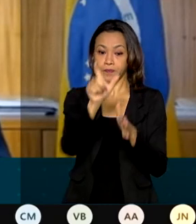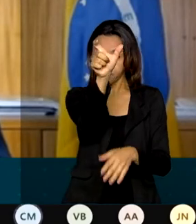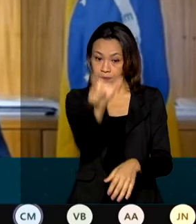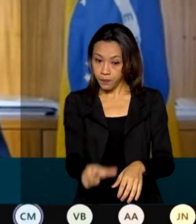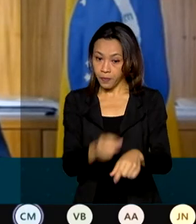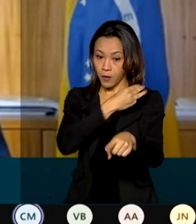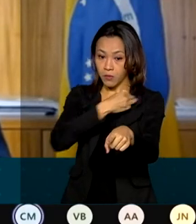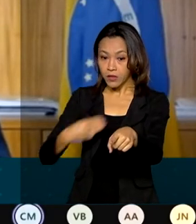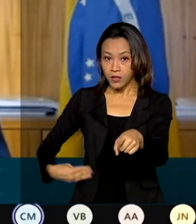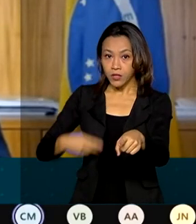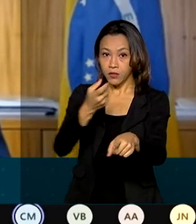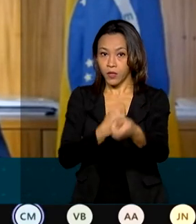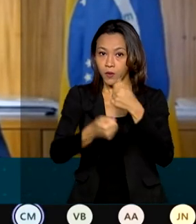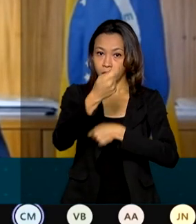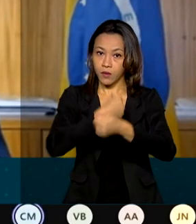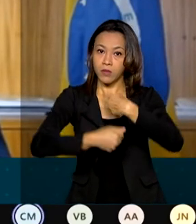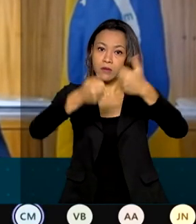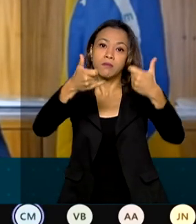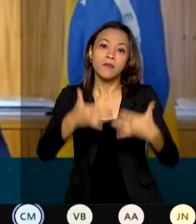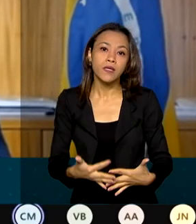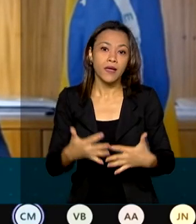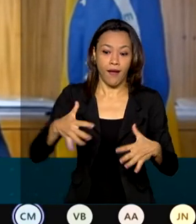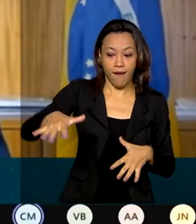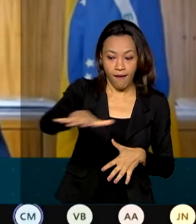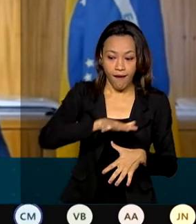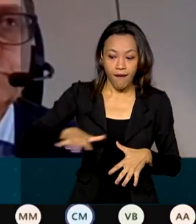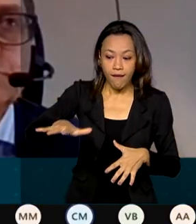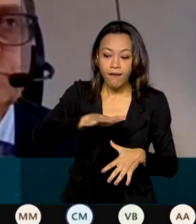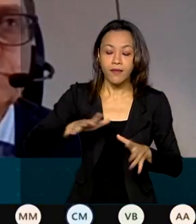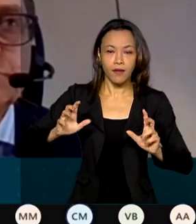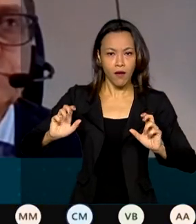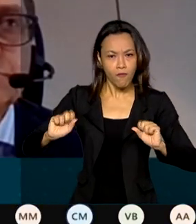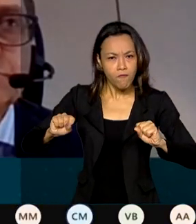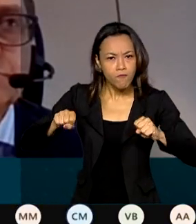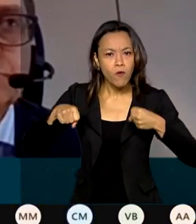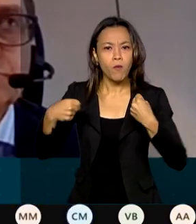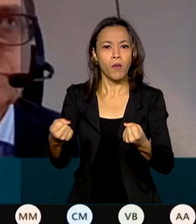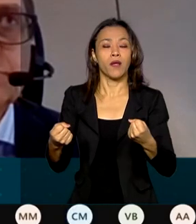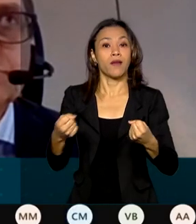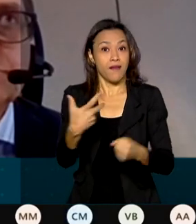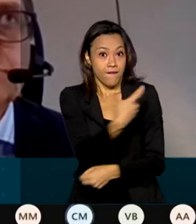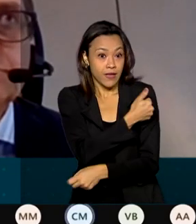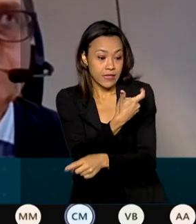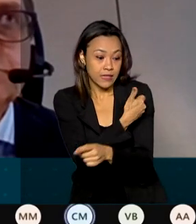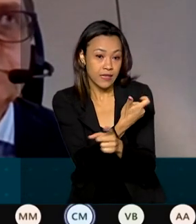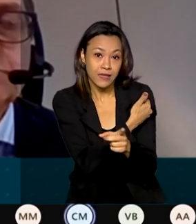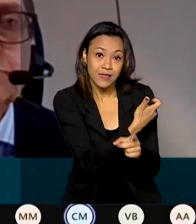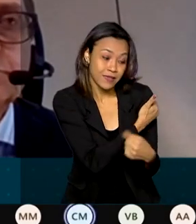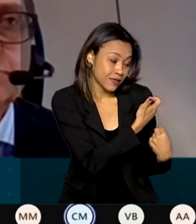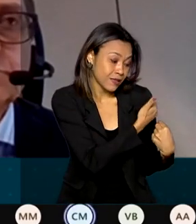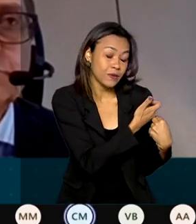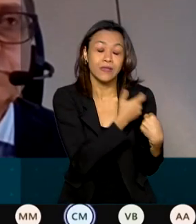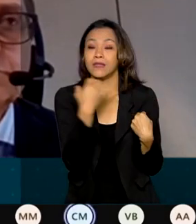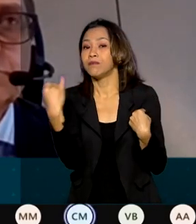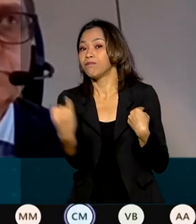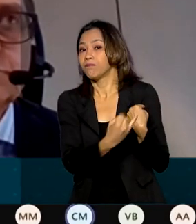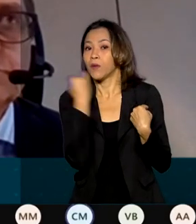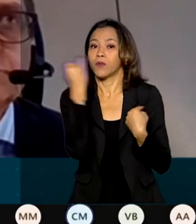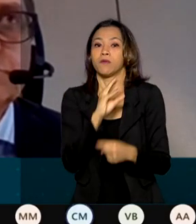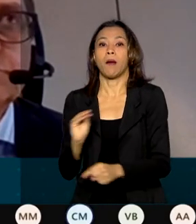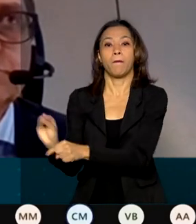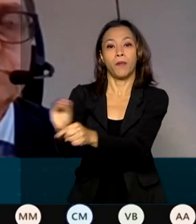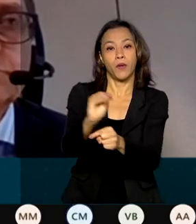Economia, Paulo Guedes, o setor está se recuperando e a vacinação se torna essencial para a proteção dos